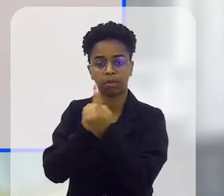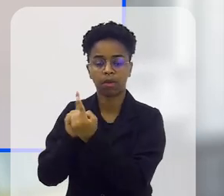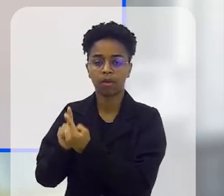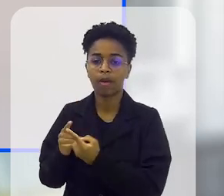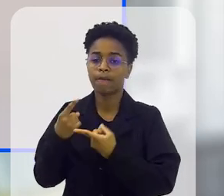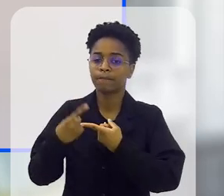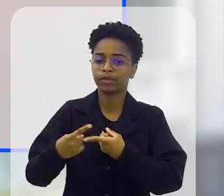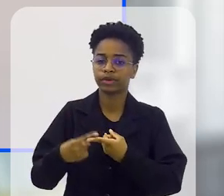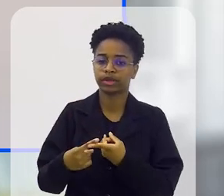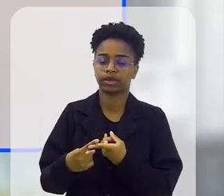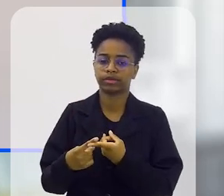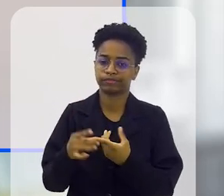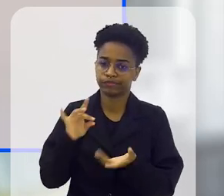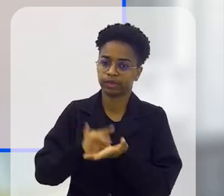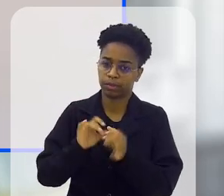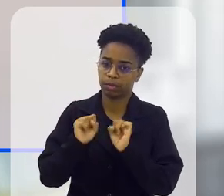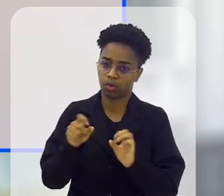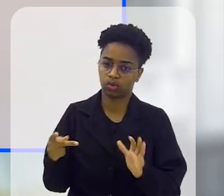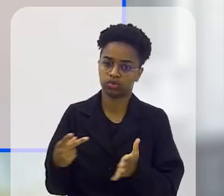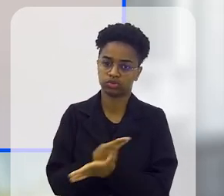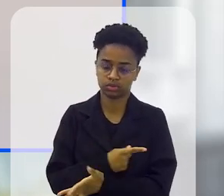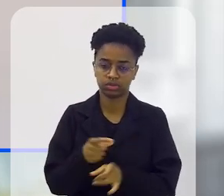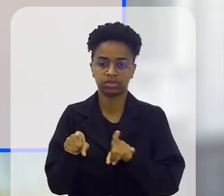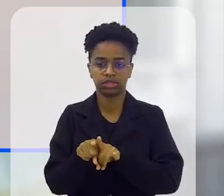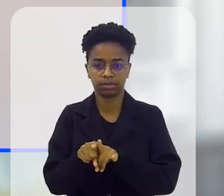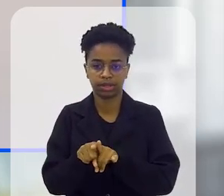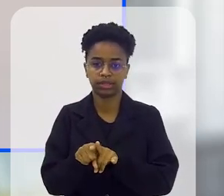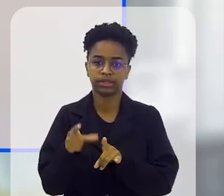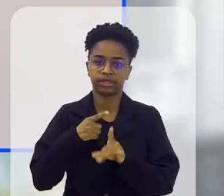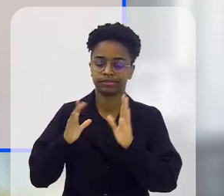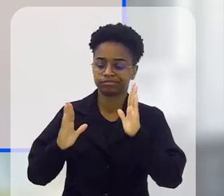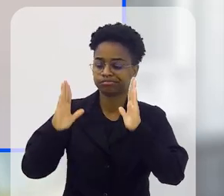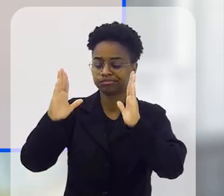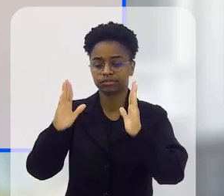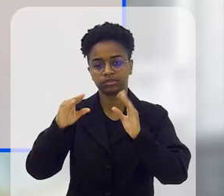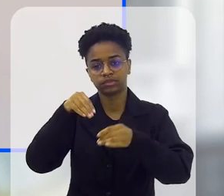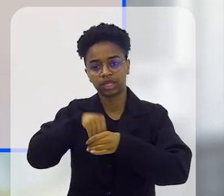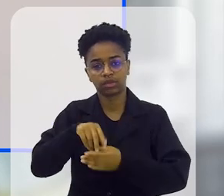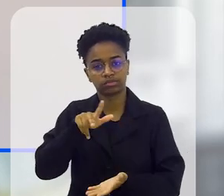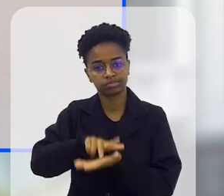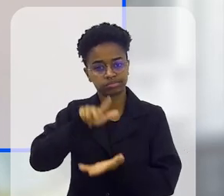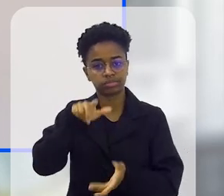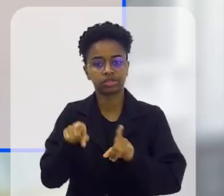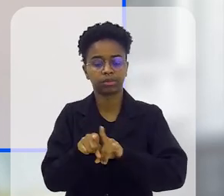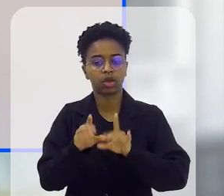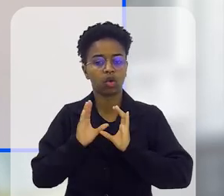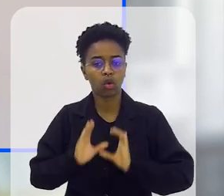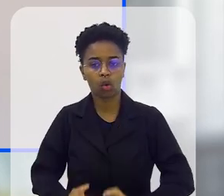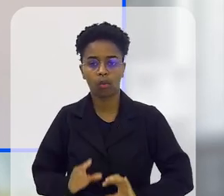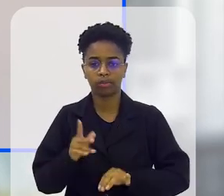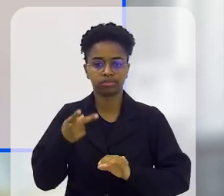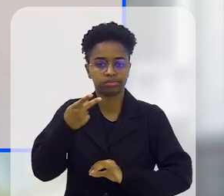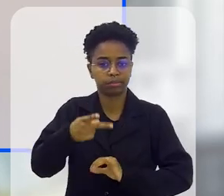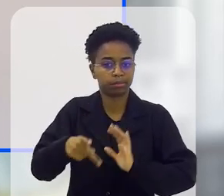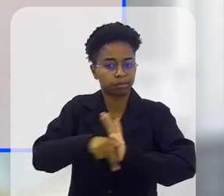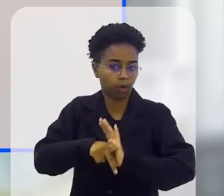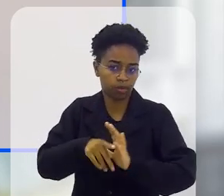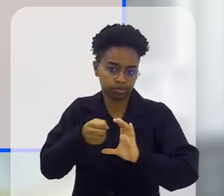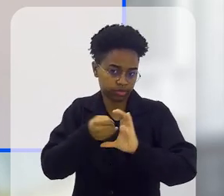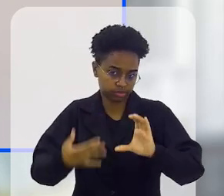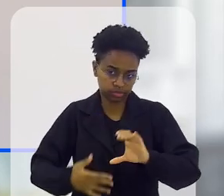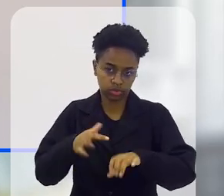consultas, porque realmente isso pode acontecer, faz parte do diagnóstico, faz parte do comportamento da